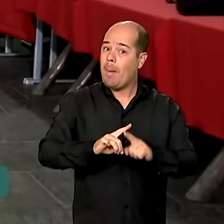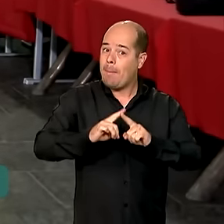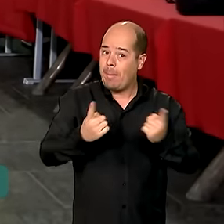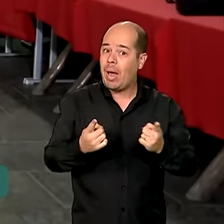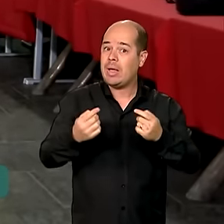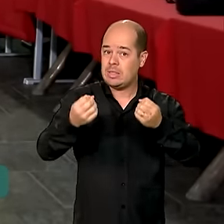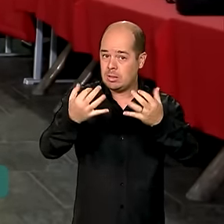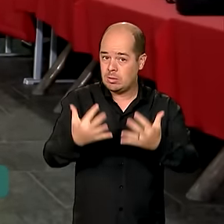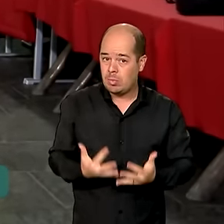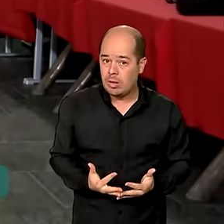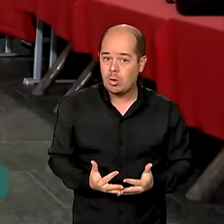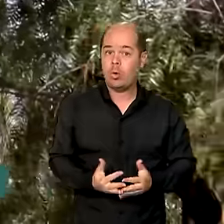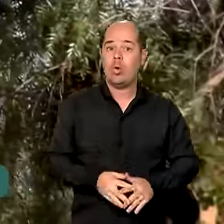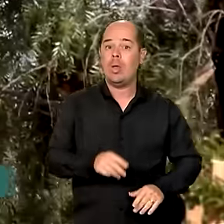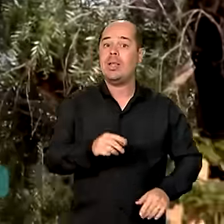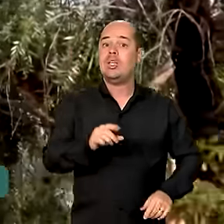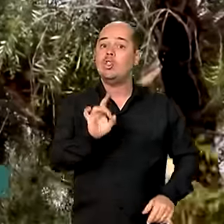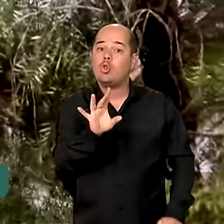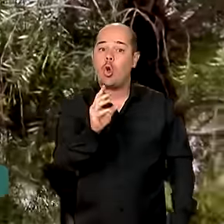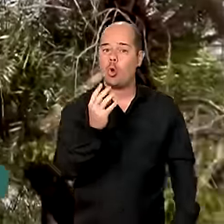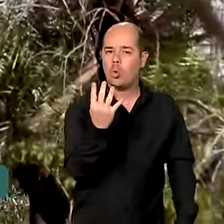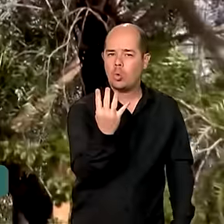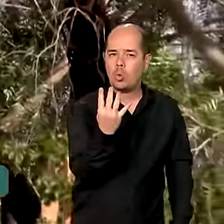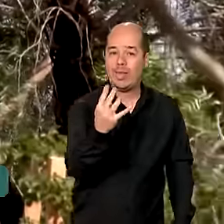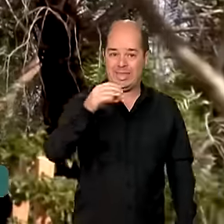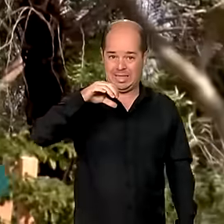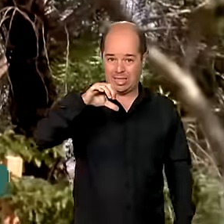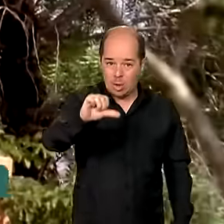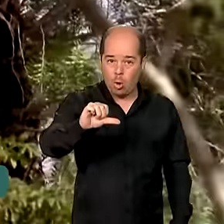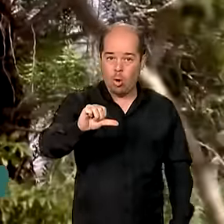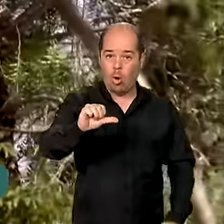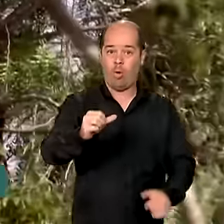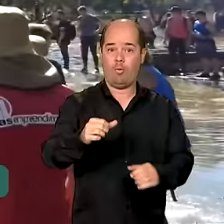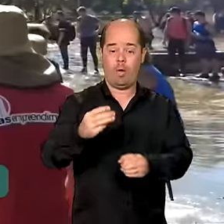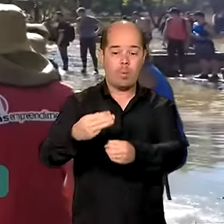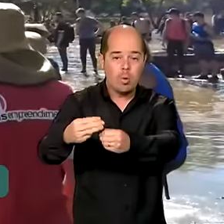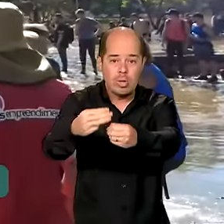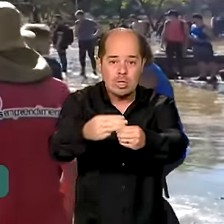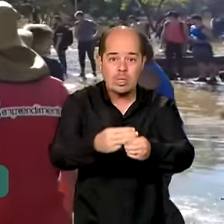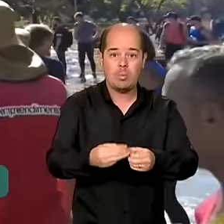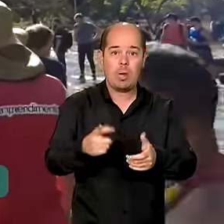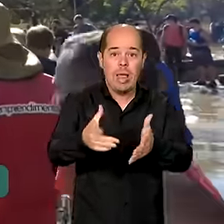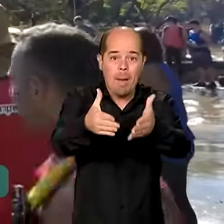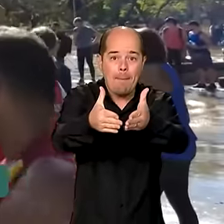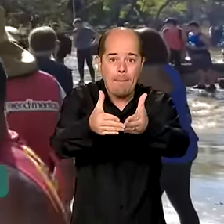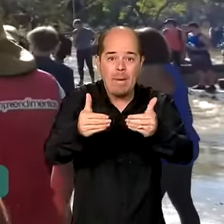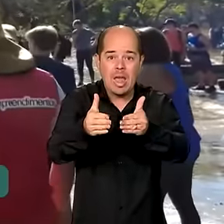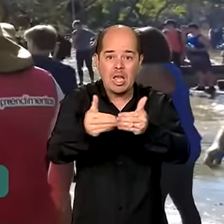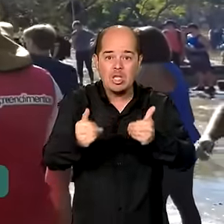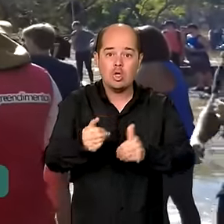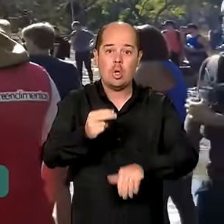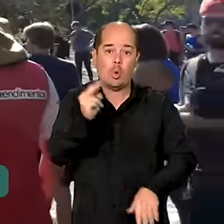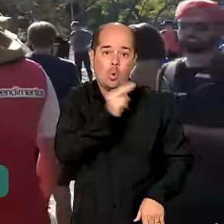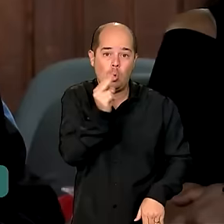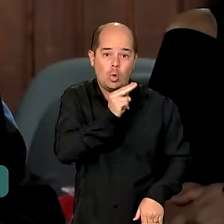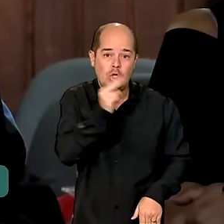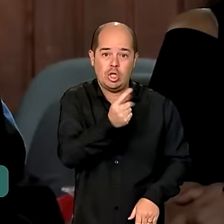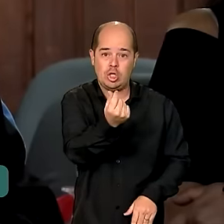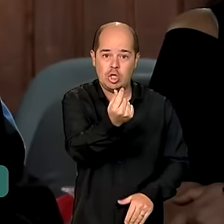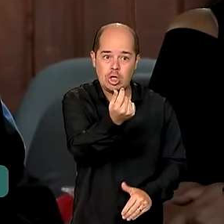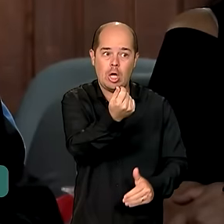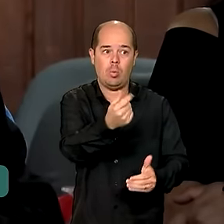municípios do Rio Grande do Sul, em situação de calamidade pública solicitaram verba emergencial da pasta.